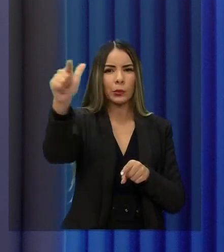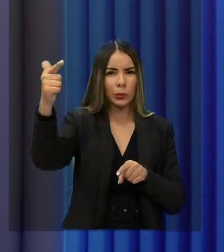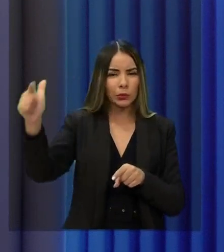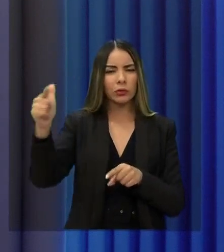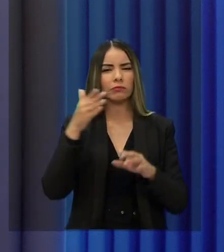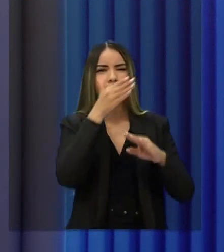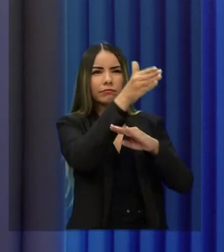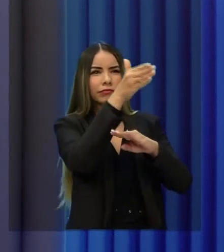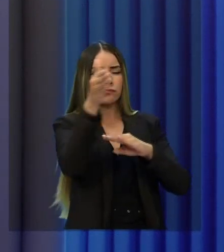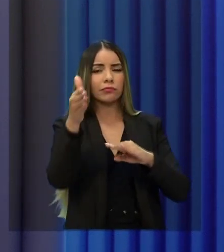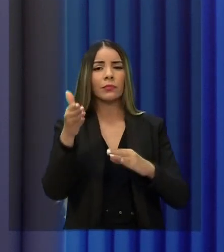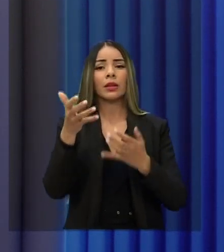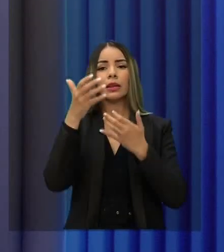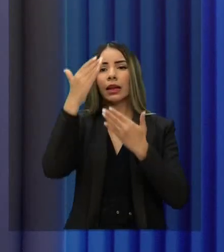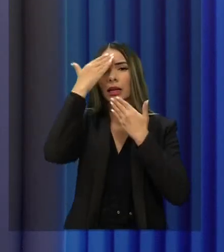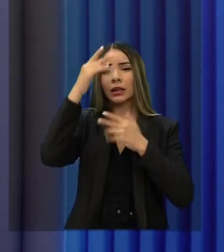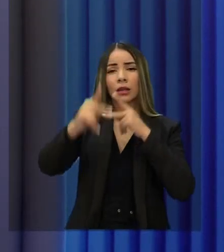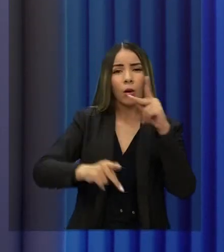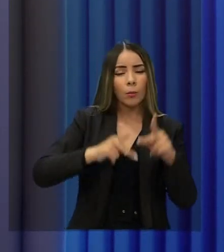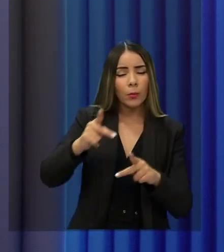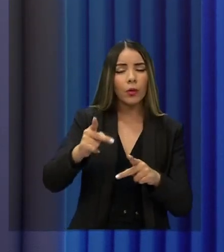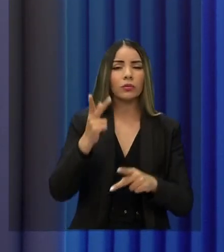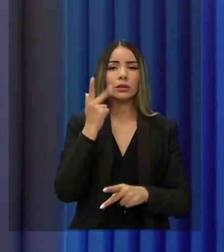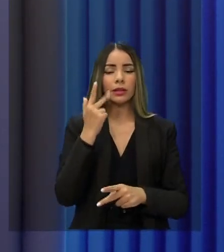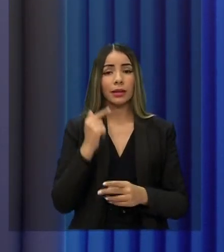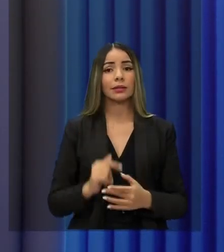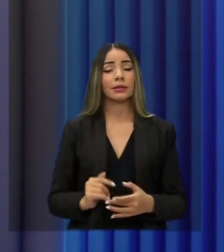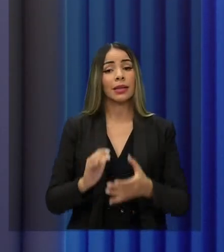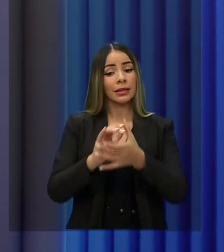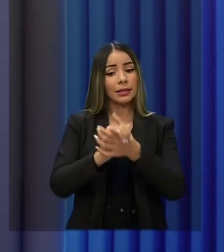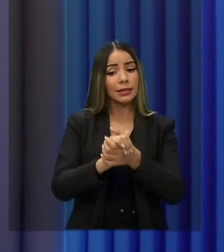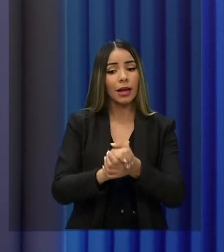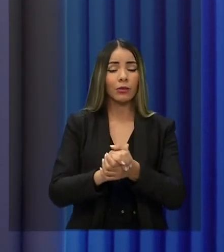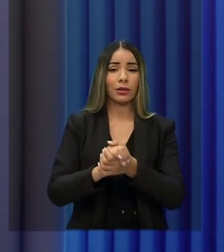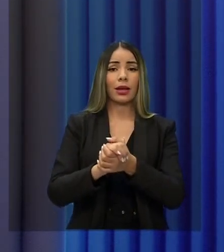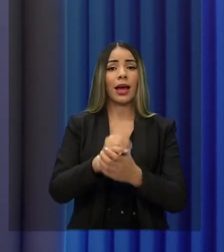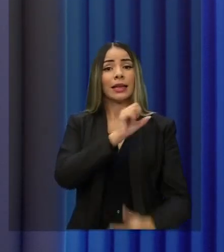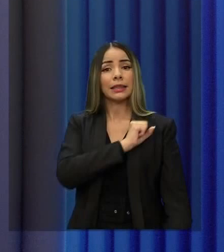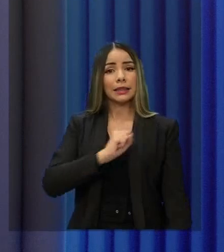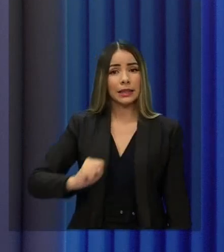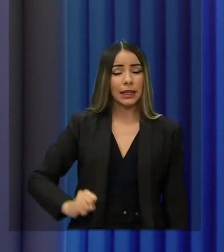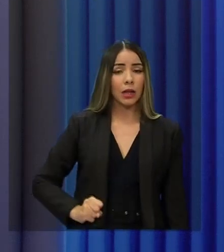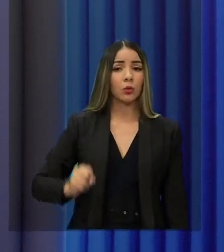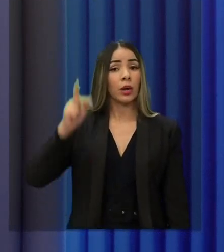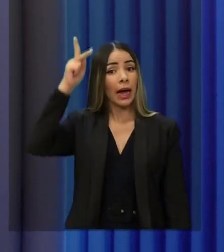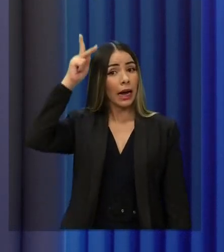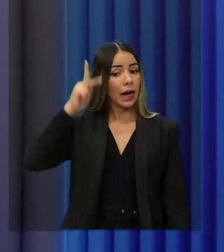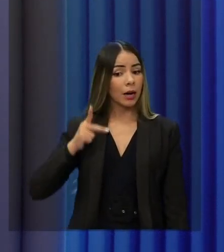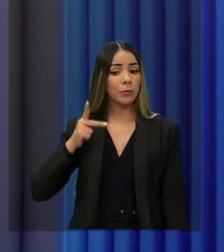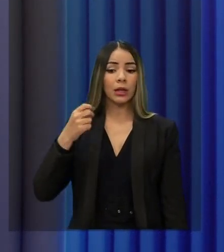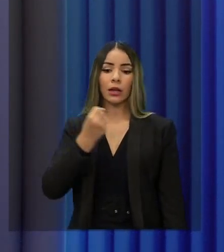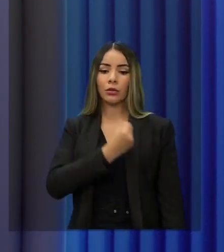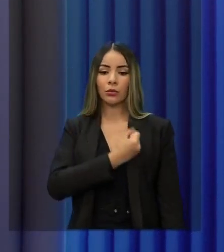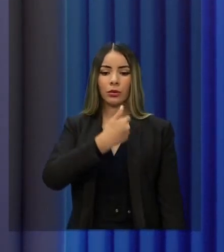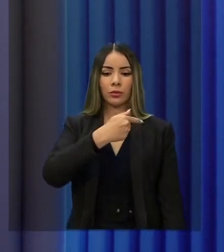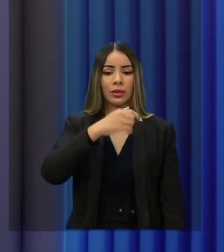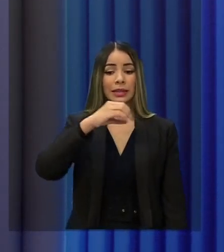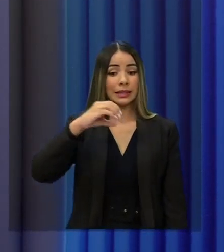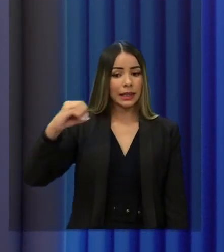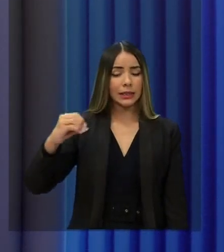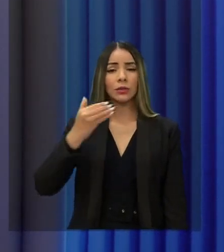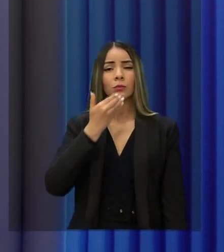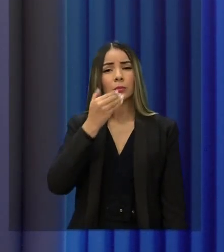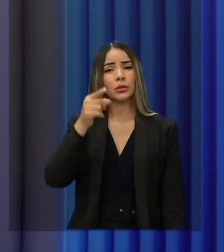ao povo cearense pelo carinho, queria saudar que a nossa senadora Camila Cardoso, que é candidata com o número 700, e pedi a vocês uma